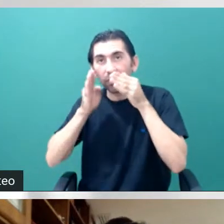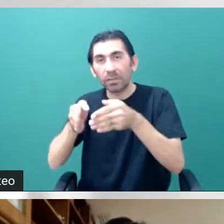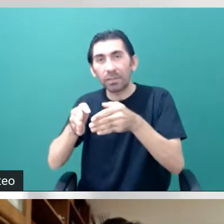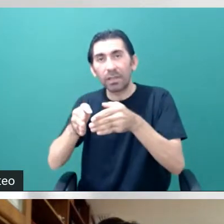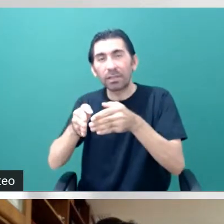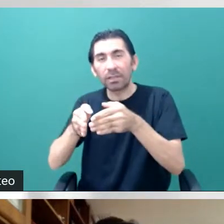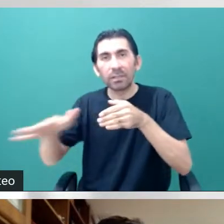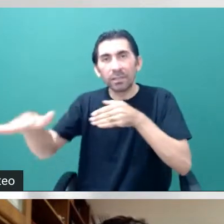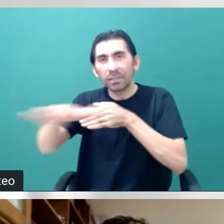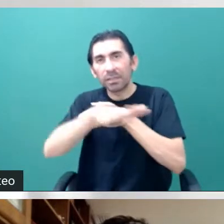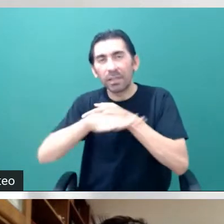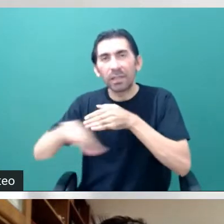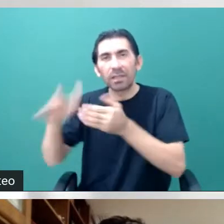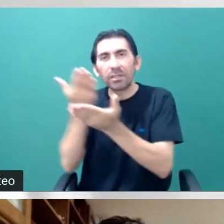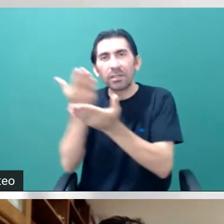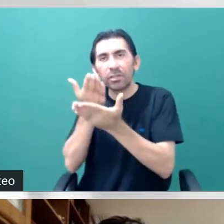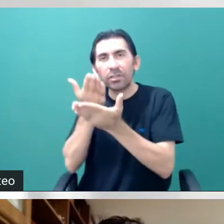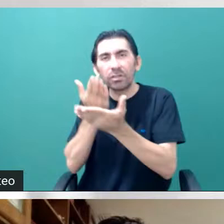cosmologia, né.